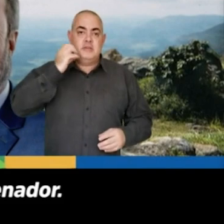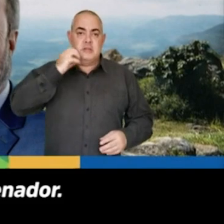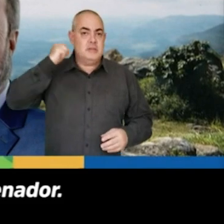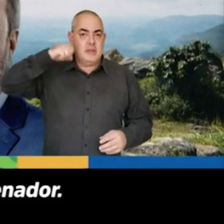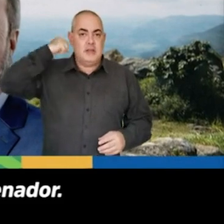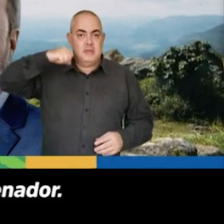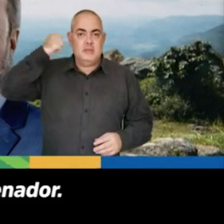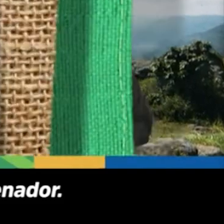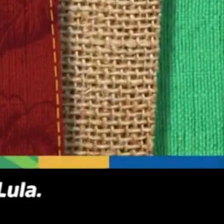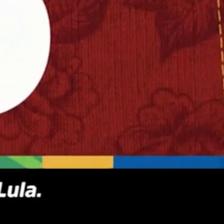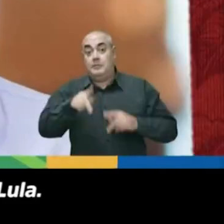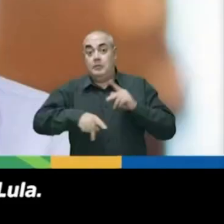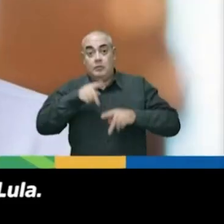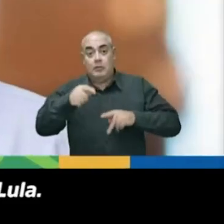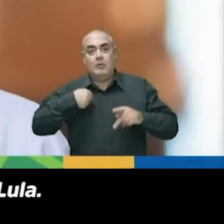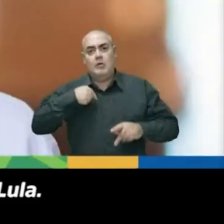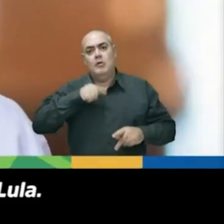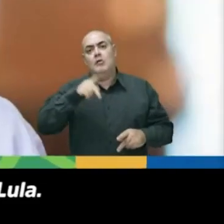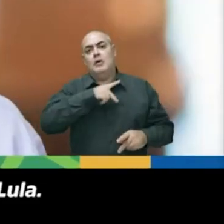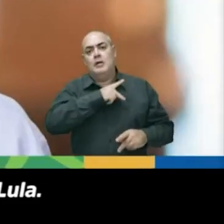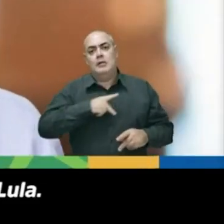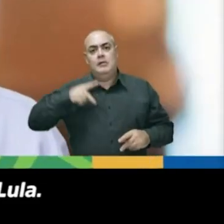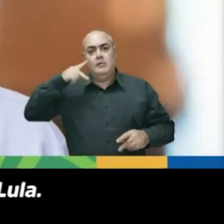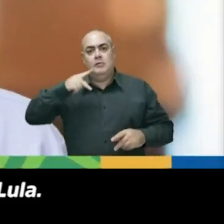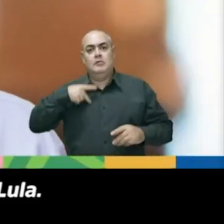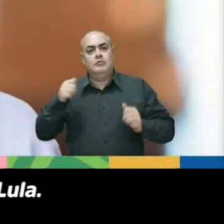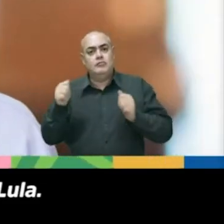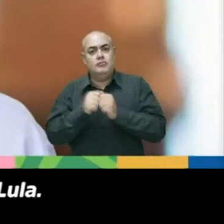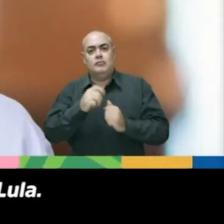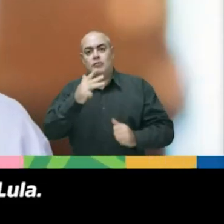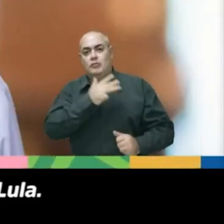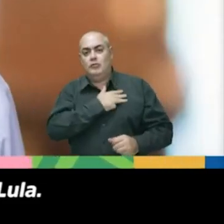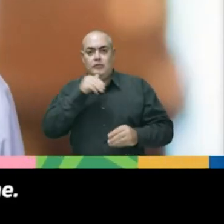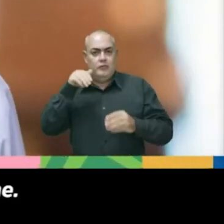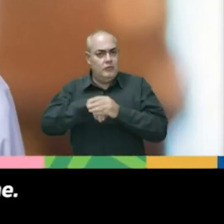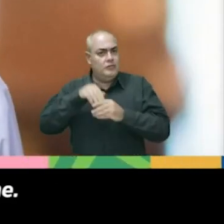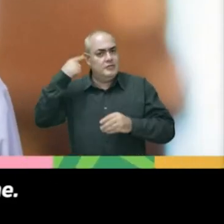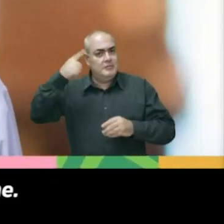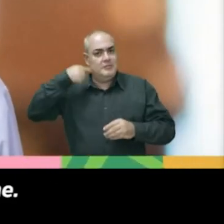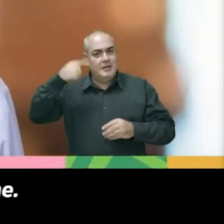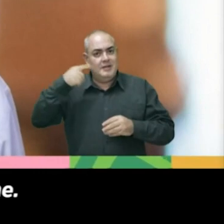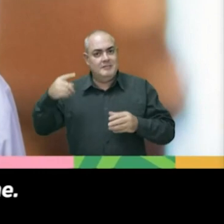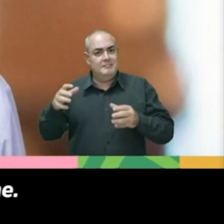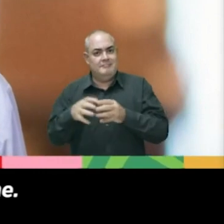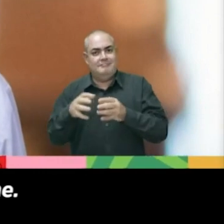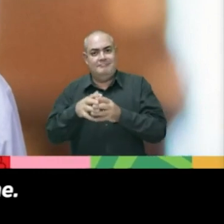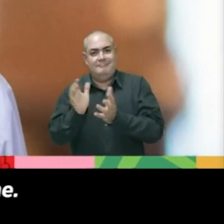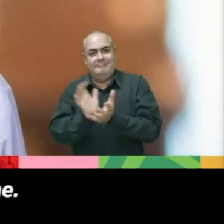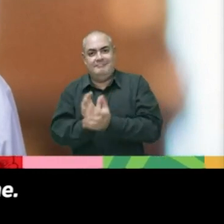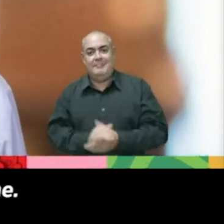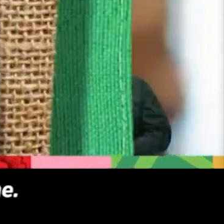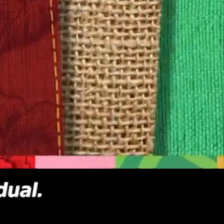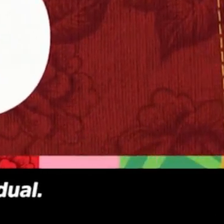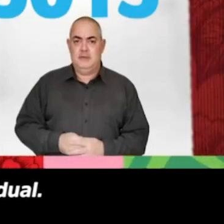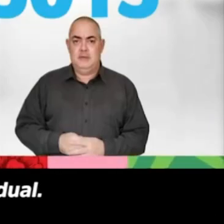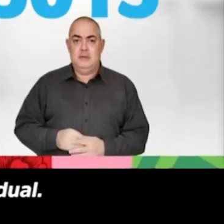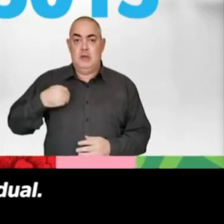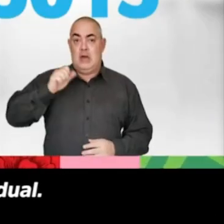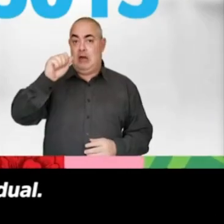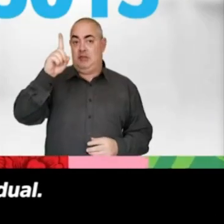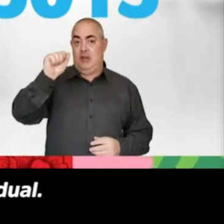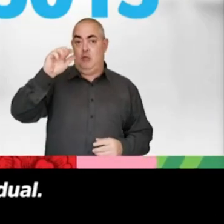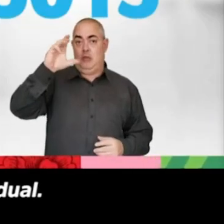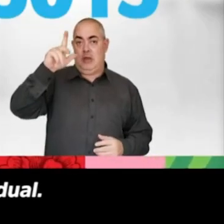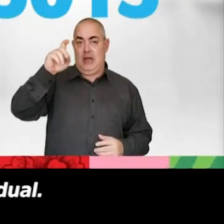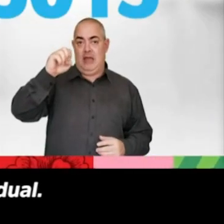Alexandre Silveira-Senador. Pessoal, eu sou Calil e estou com o Lula. Vote nos deputados do nosso time. Sou